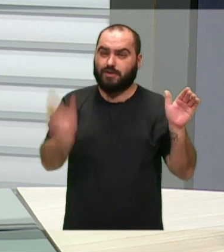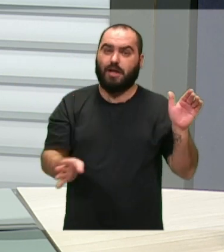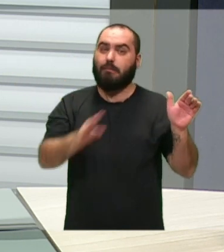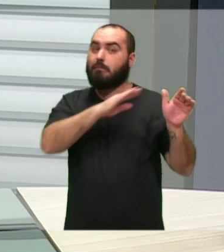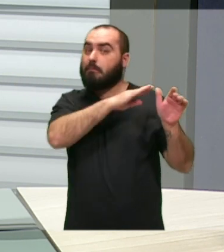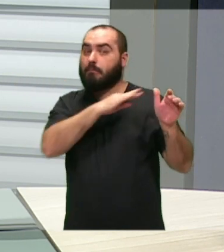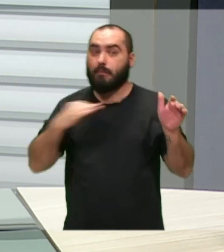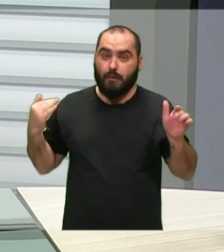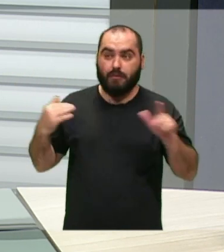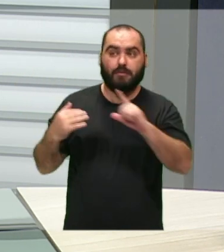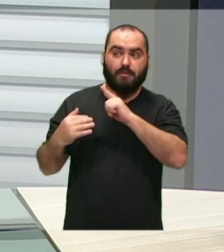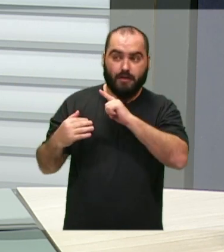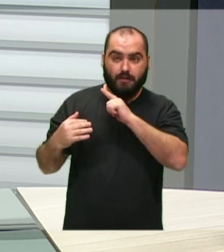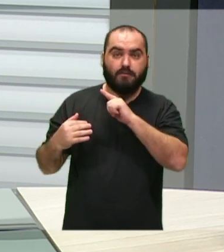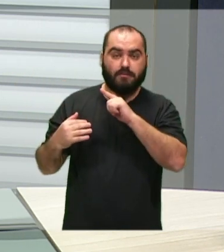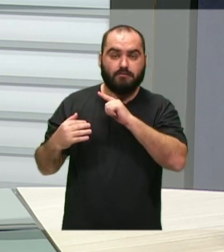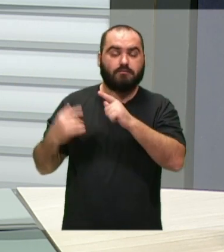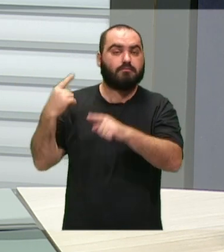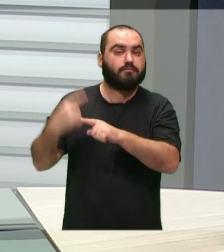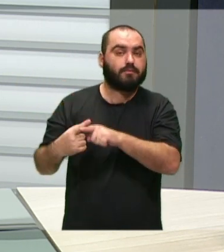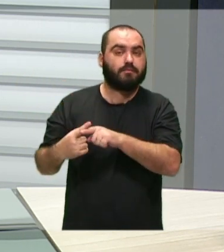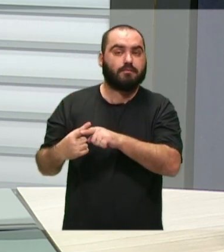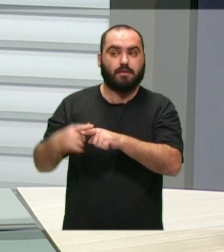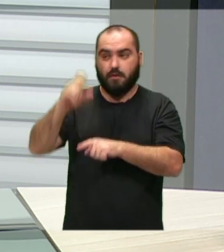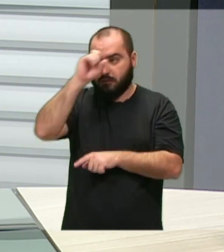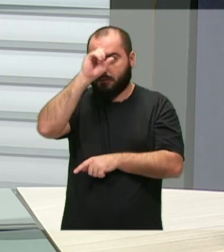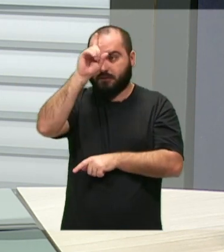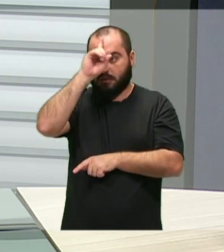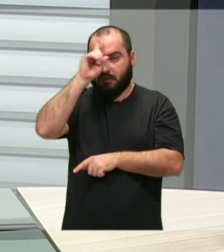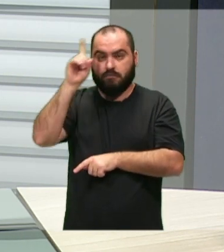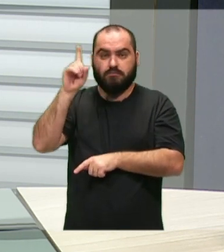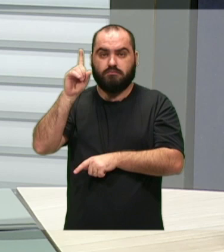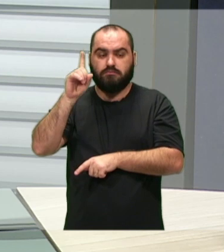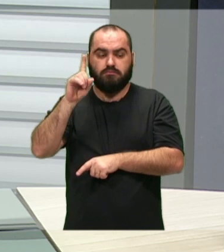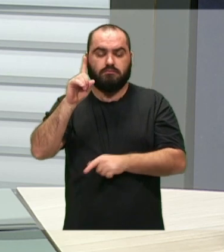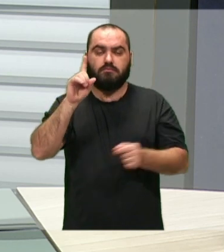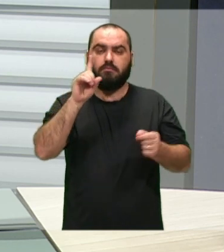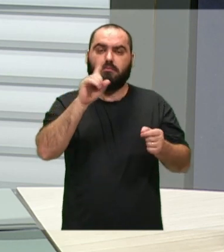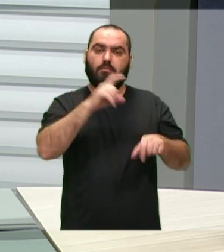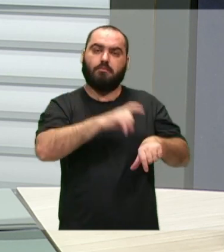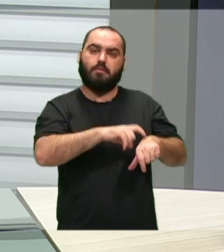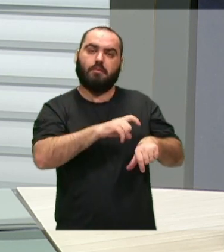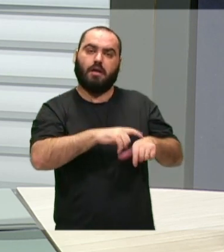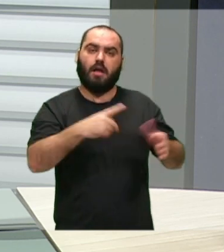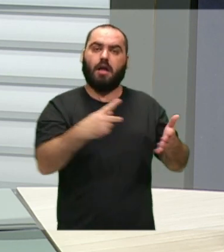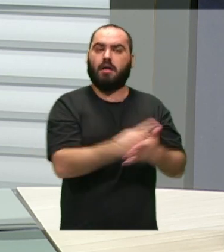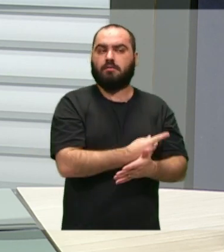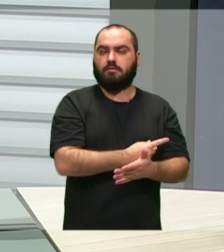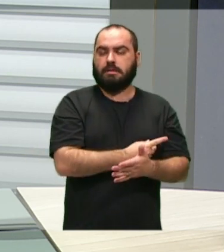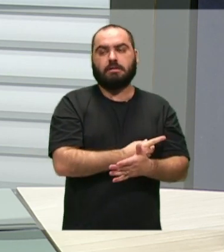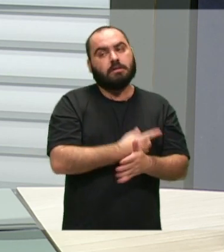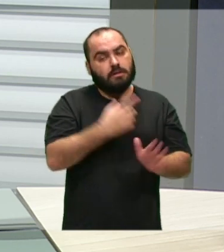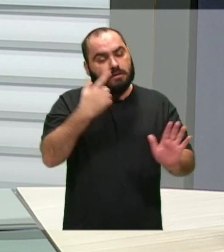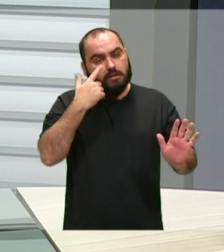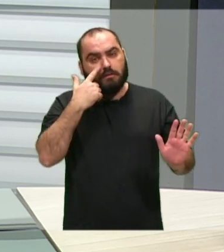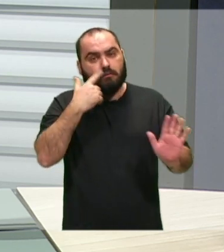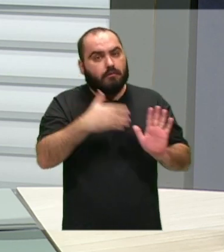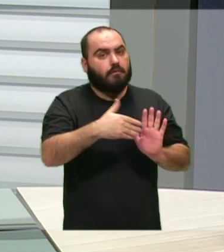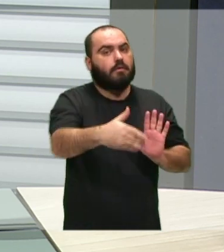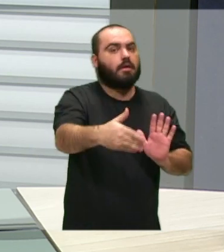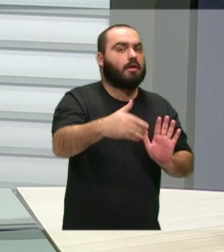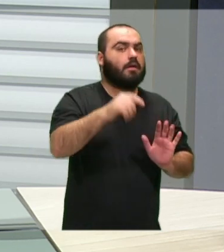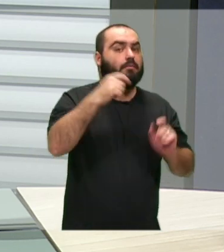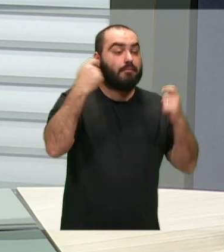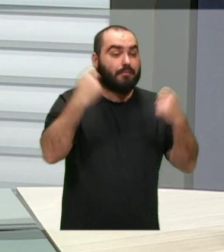sob investigação da conduta que o hospital teve, então a gente tem muito cuidado para não macular o hospital, mas assim, é